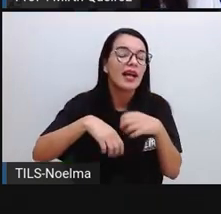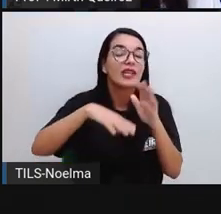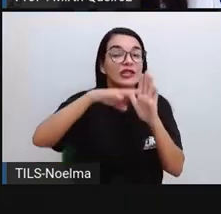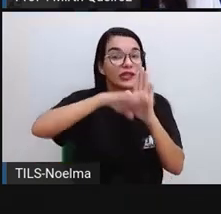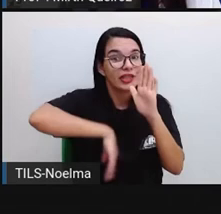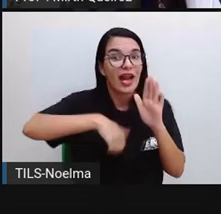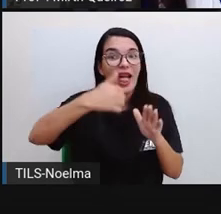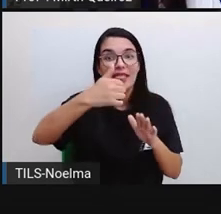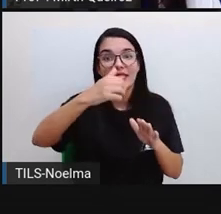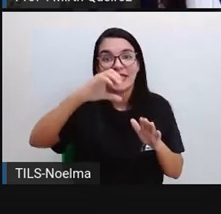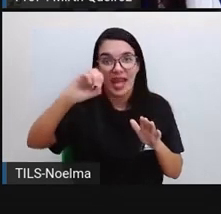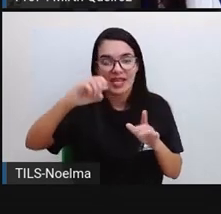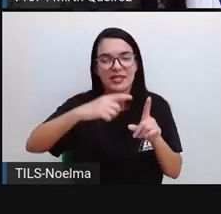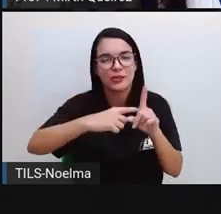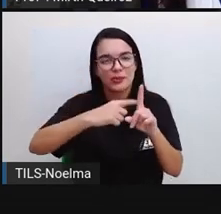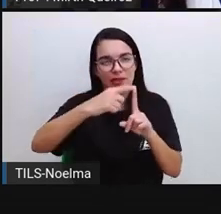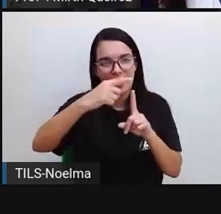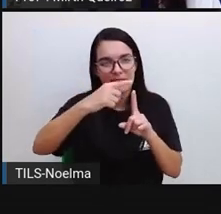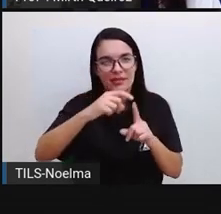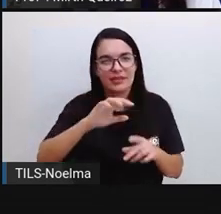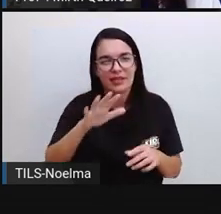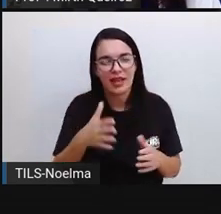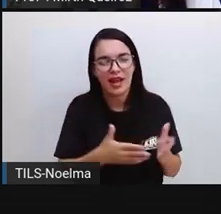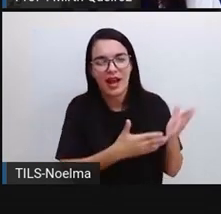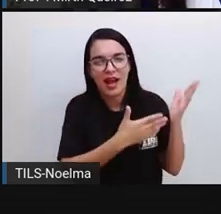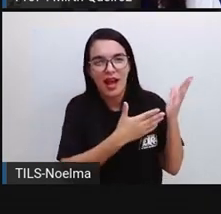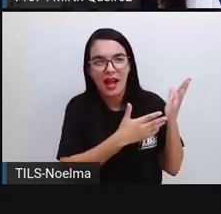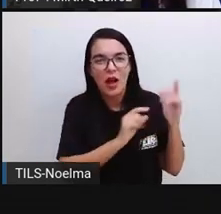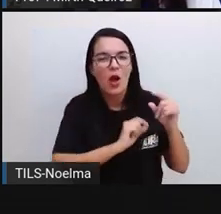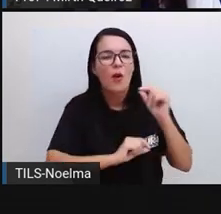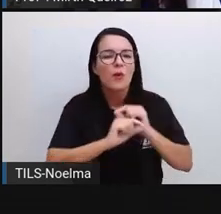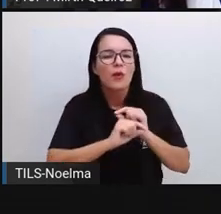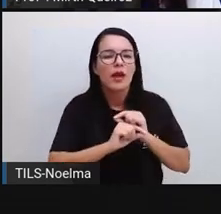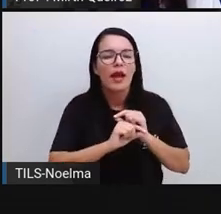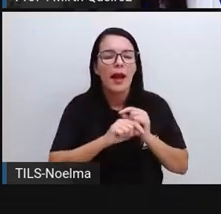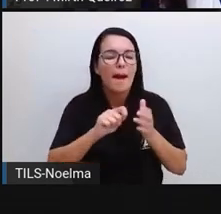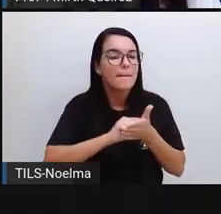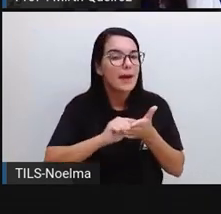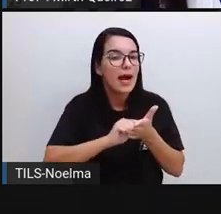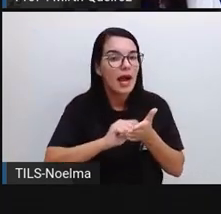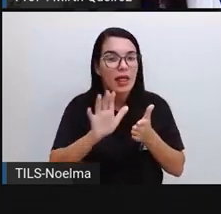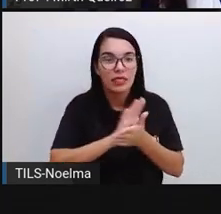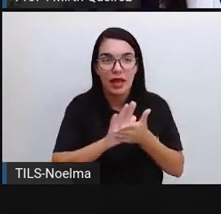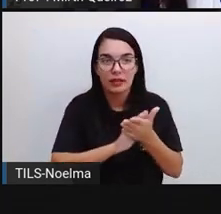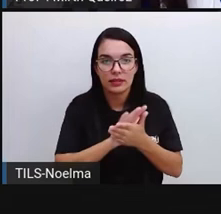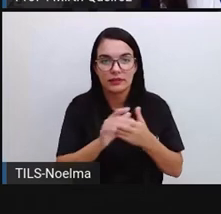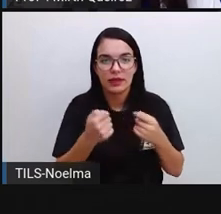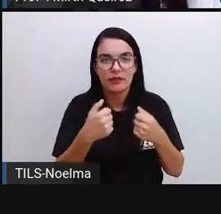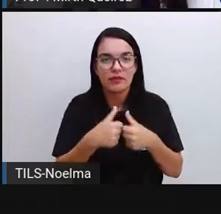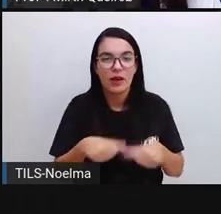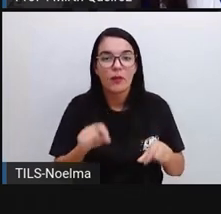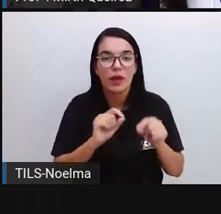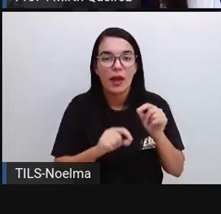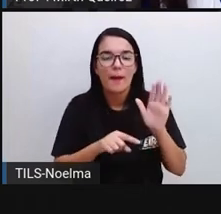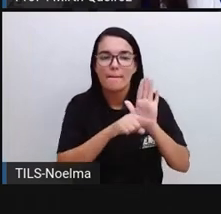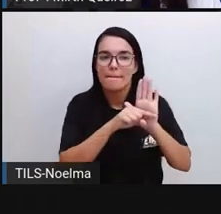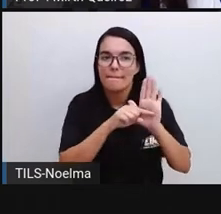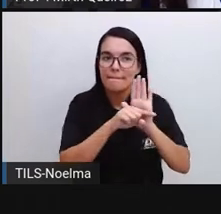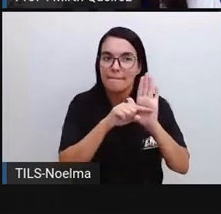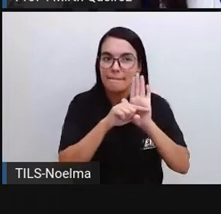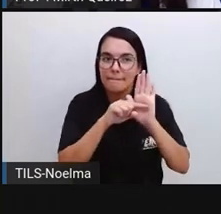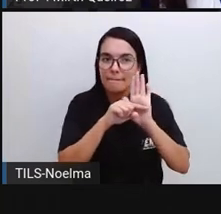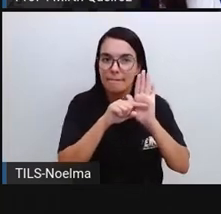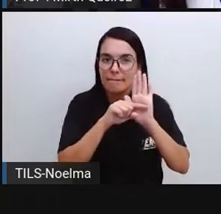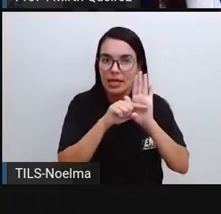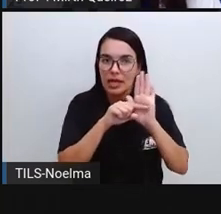10 unidades. Então, sem apagar o 43, como é que a gente pode obter o numeral 33? A gente vai lá no sinal de